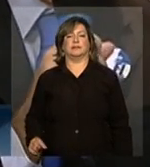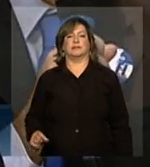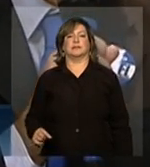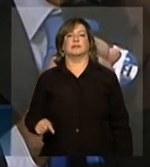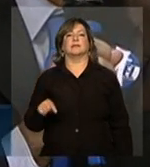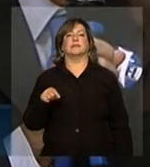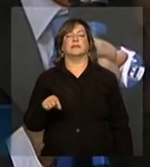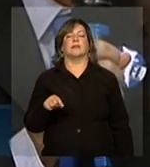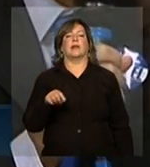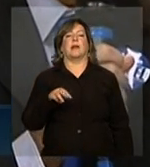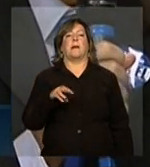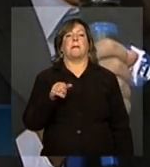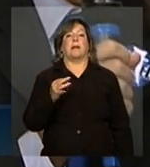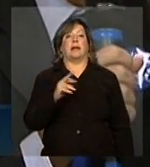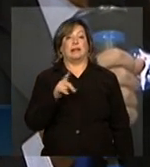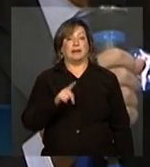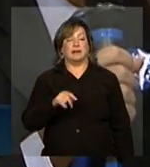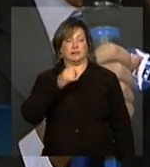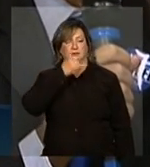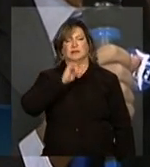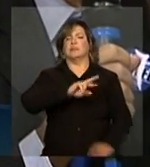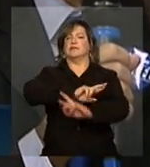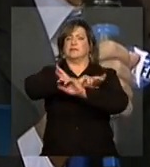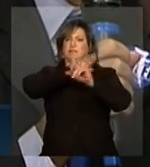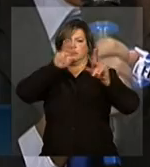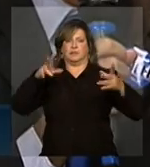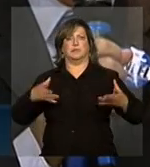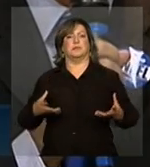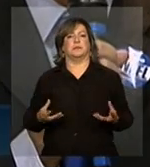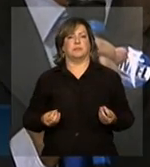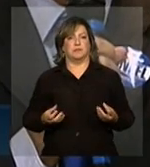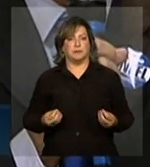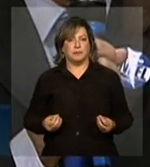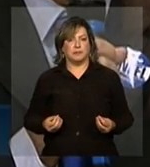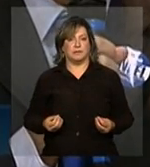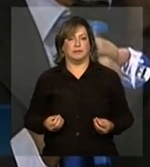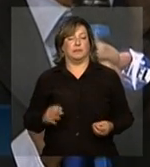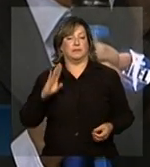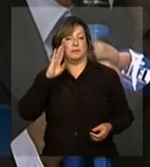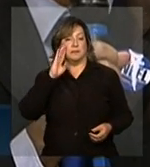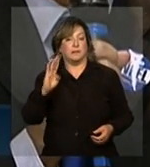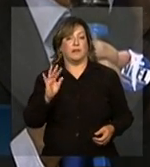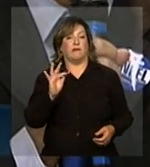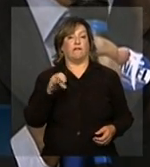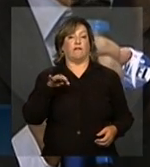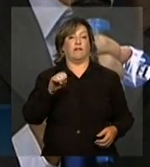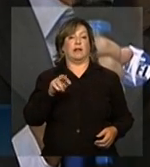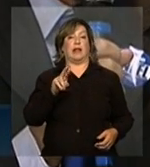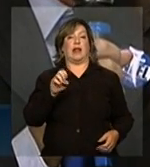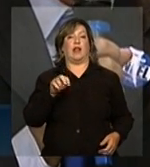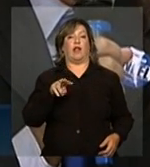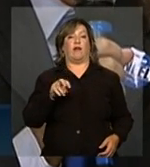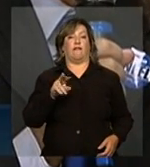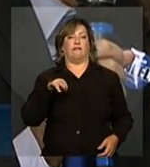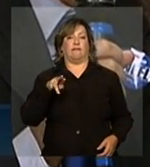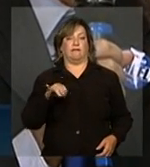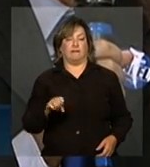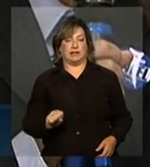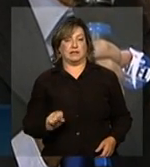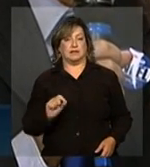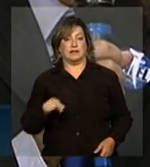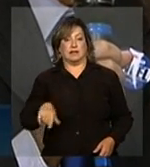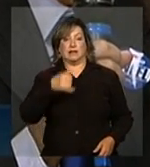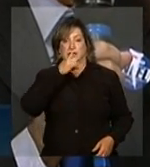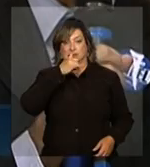energética brasileira é bem diversificada. A predominância é de fontes renováveis. A energia